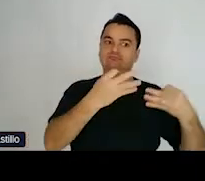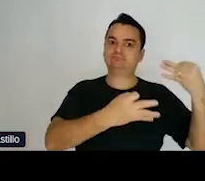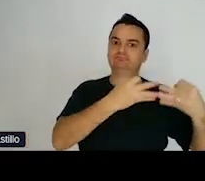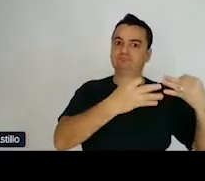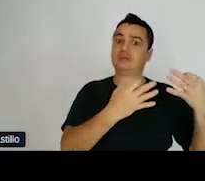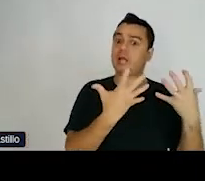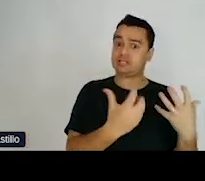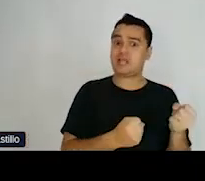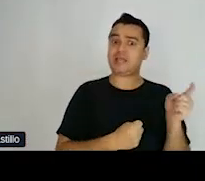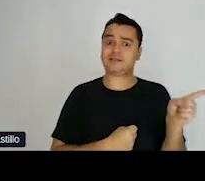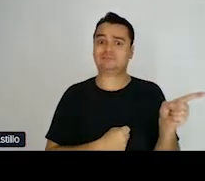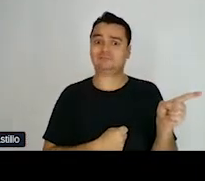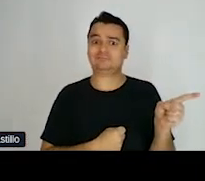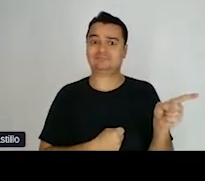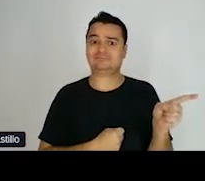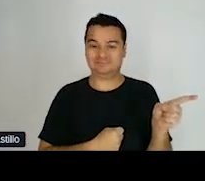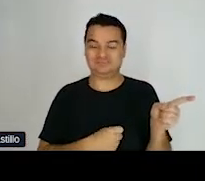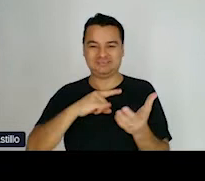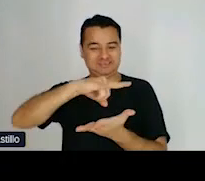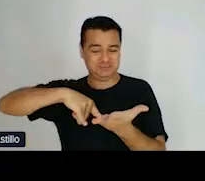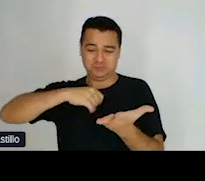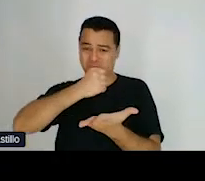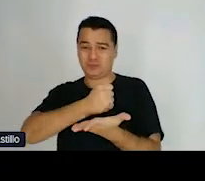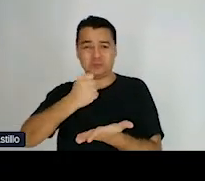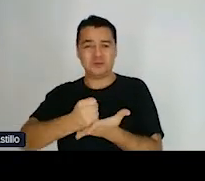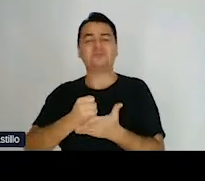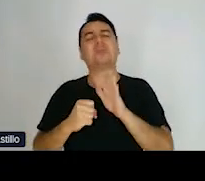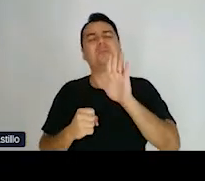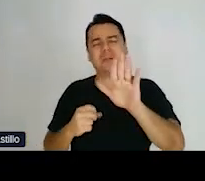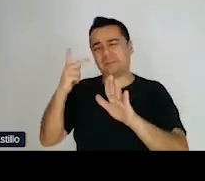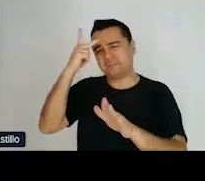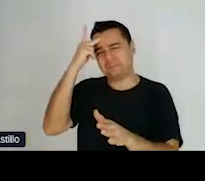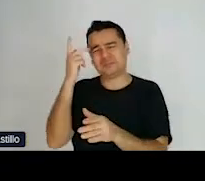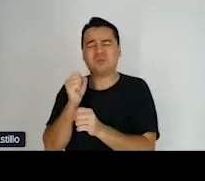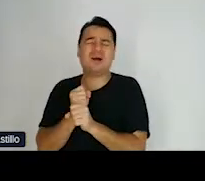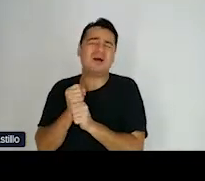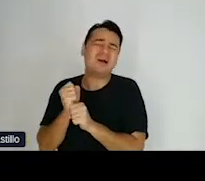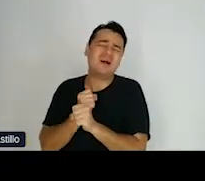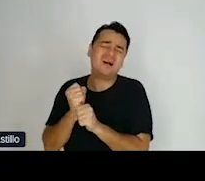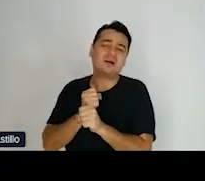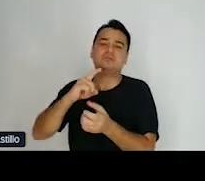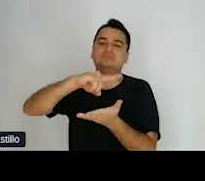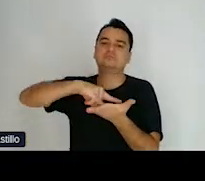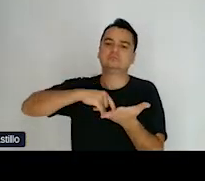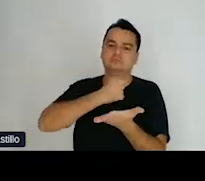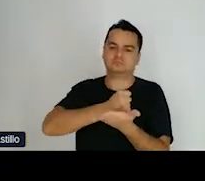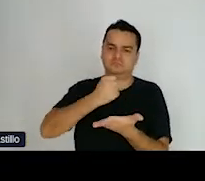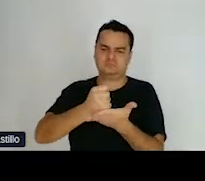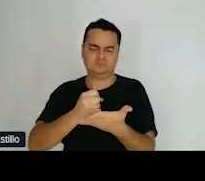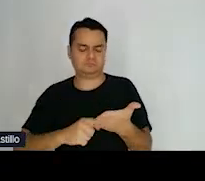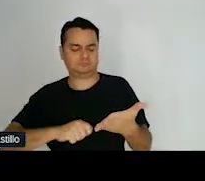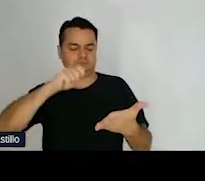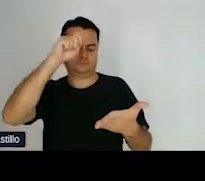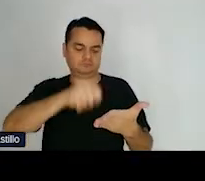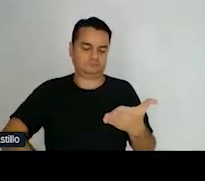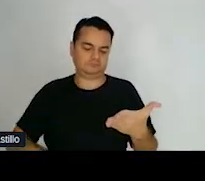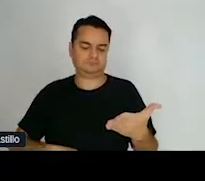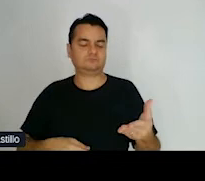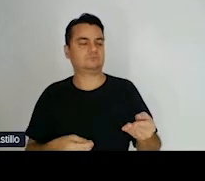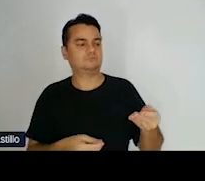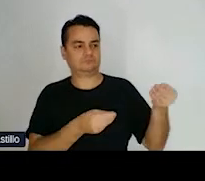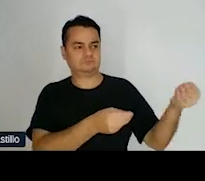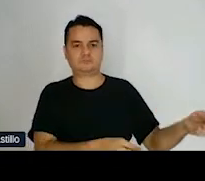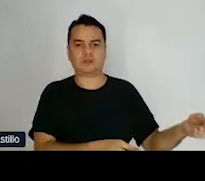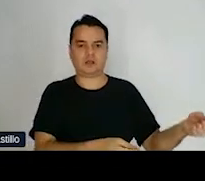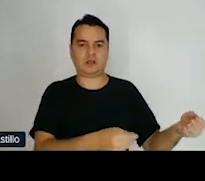difícil explicar para as pessoas que sempre assinaram a vida inteira com papel e caneta, que só você entrar no seu e-mail e